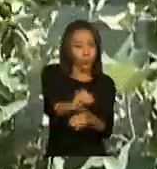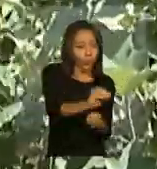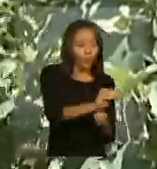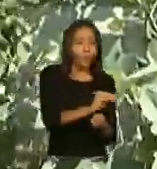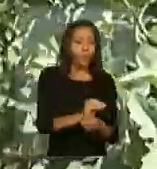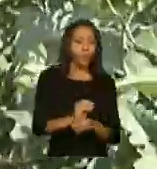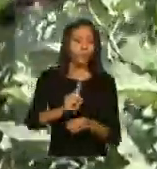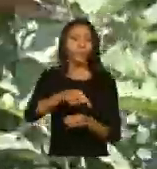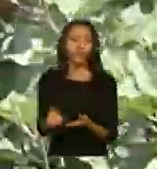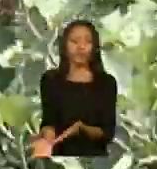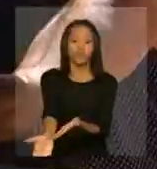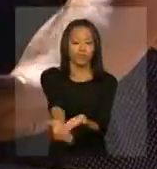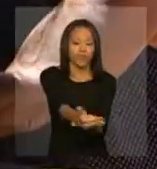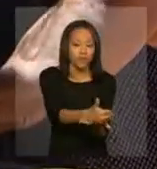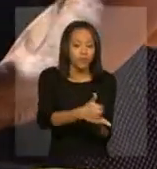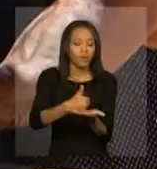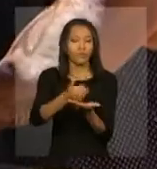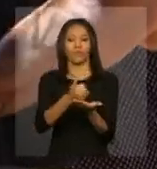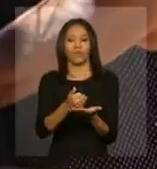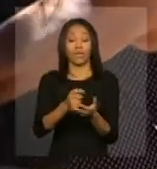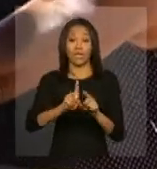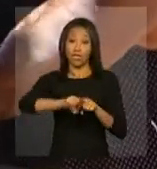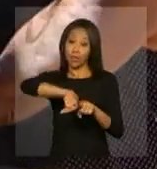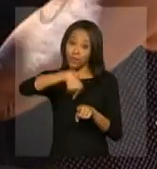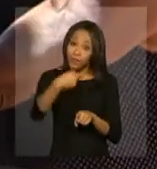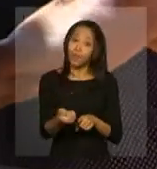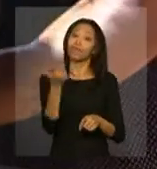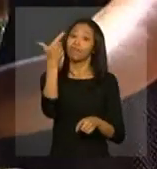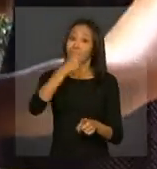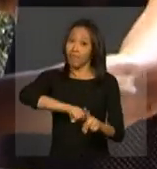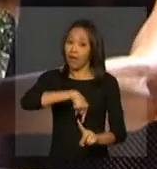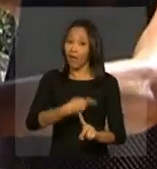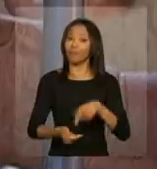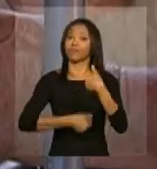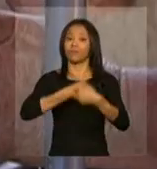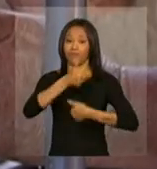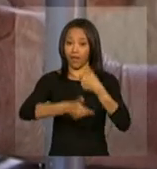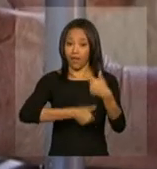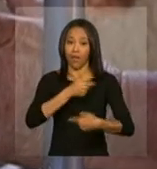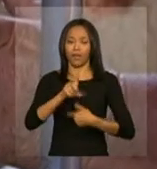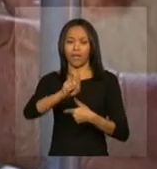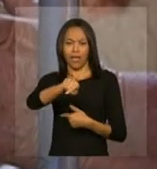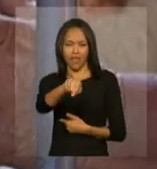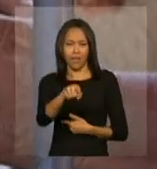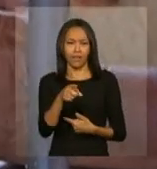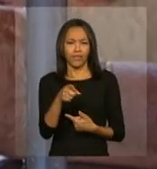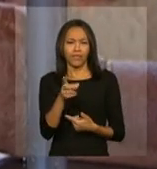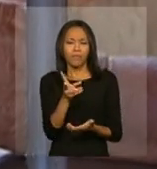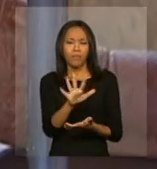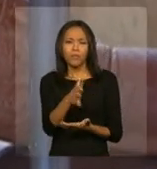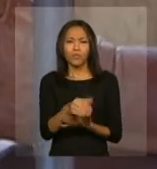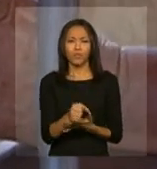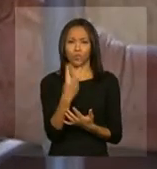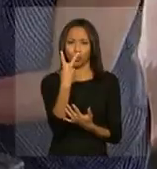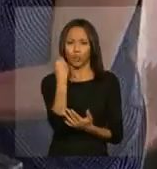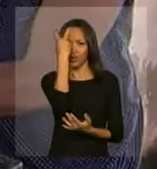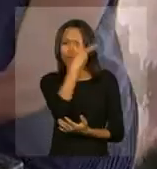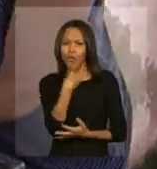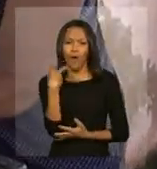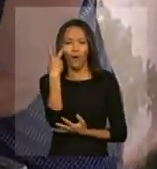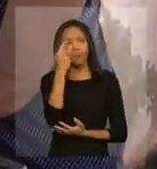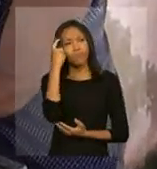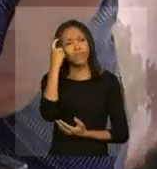e colher a produção. E ainda tem mais trabalho pela frente. Dona Edith passa pelo menos duas horas